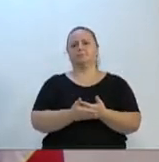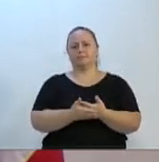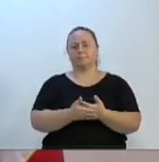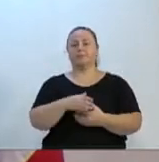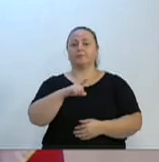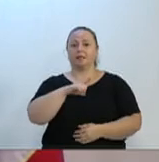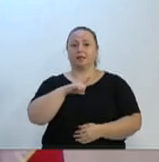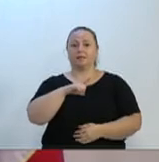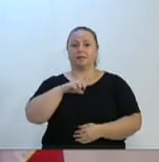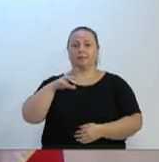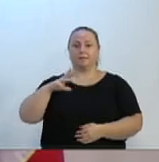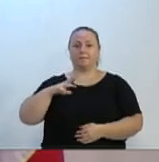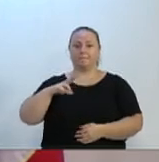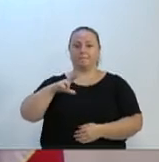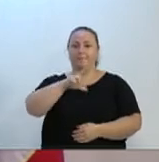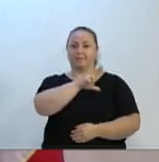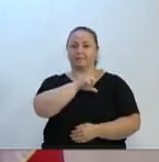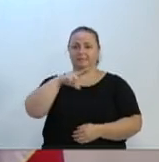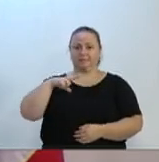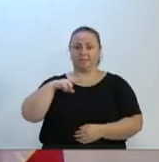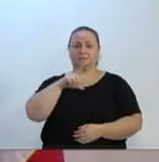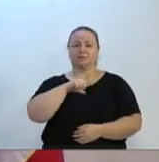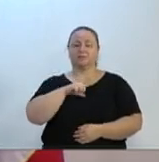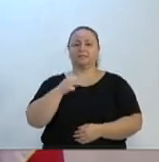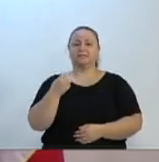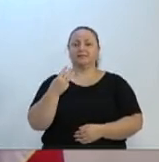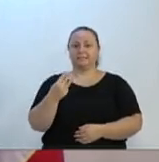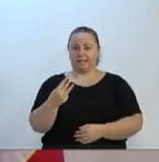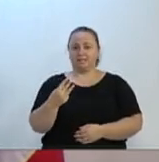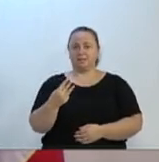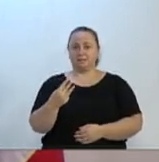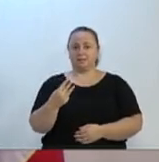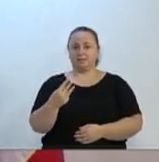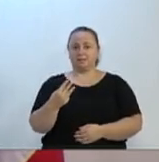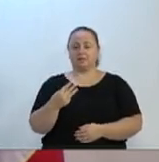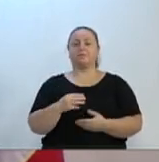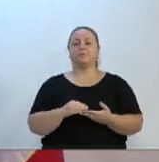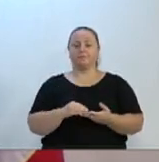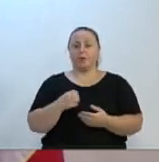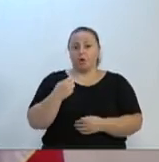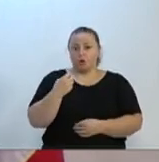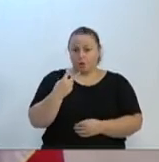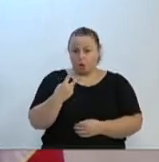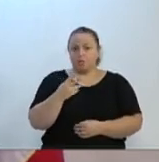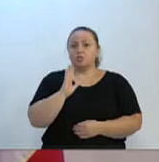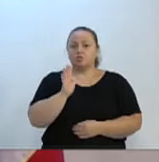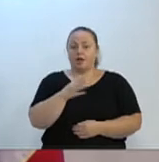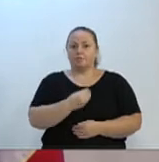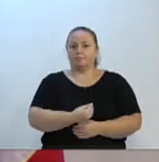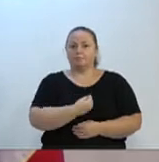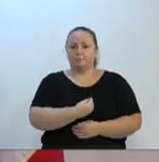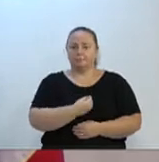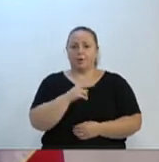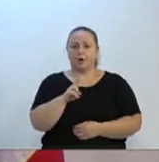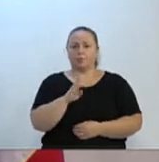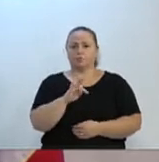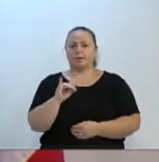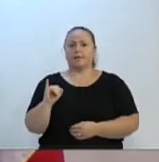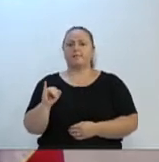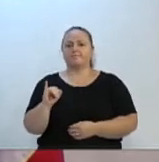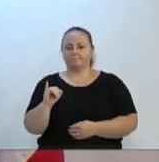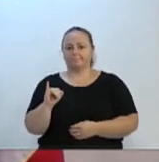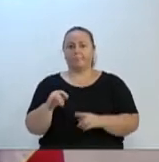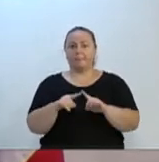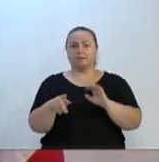dos quais dois em UTI, que não são aqui na nossa cidade, mas que, pelo Hospital Santo Antônio,